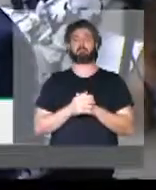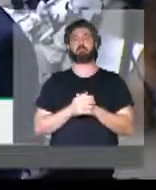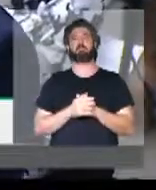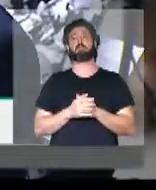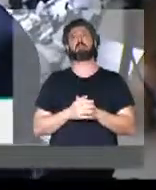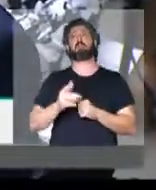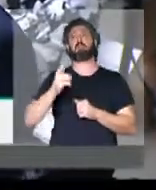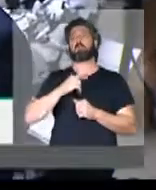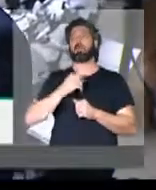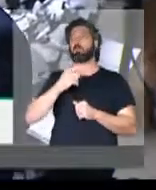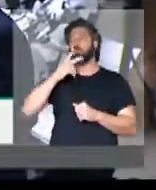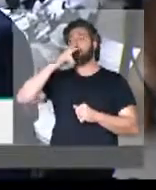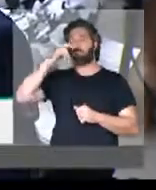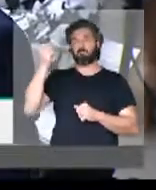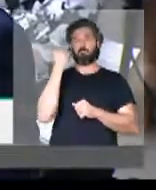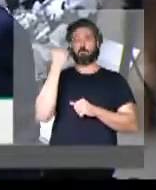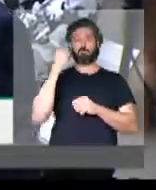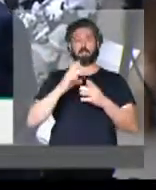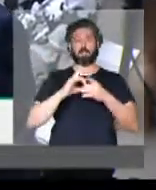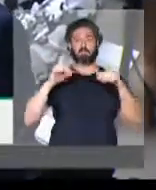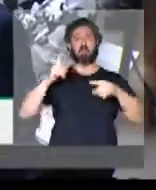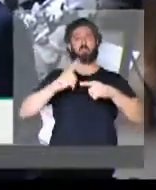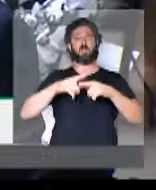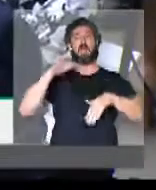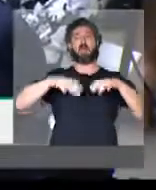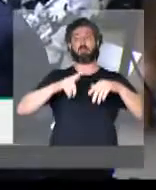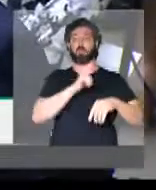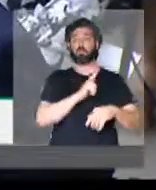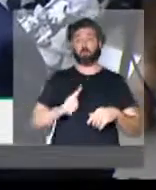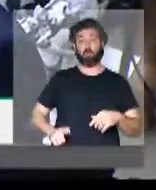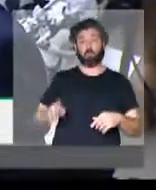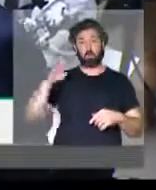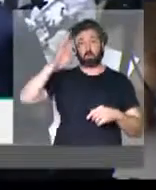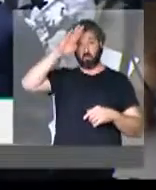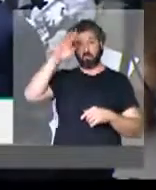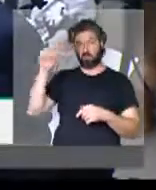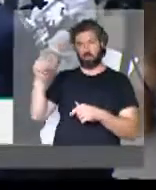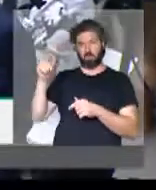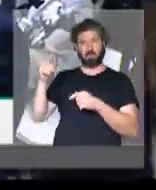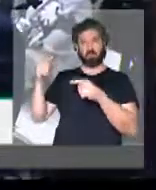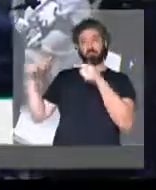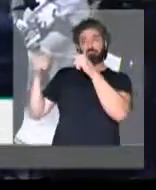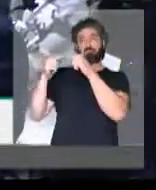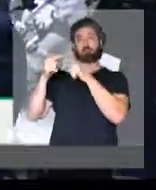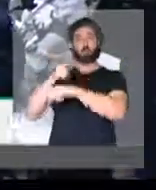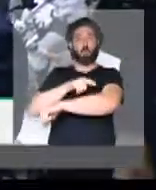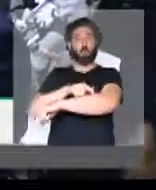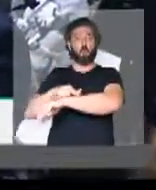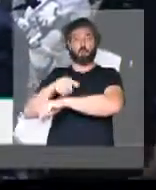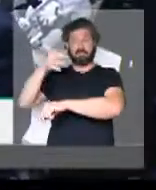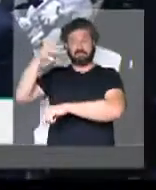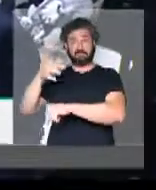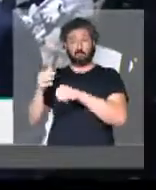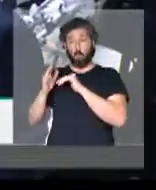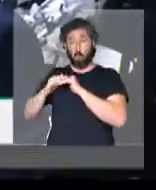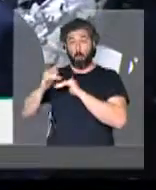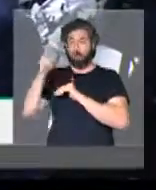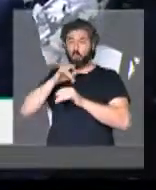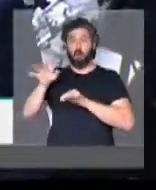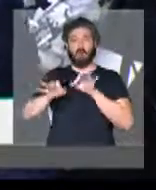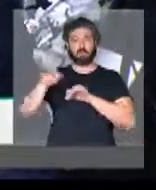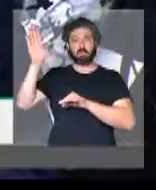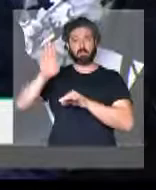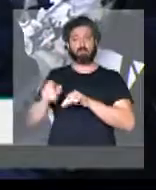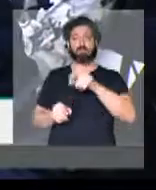reserva democrática muitas vezes quando falta ao governo do presidente Bolsonaro as boas maneiras mínimas para conduzir o